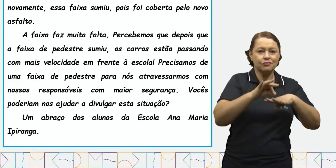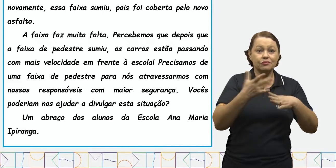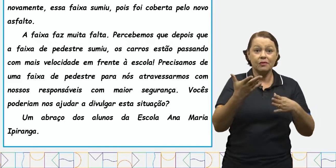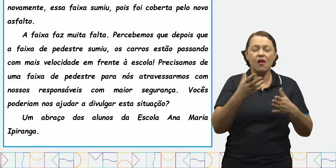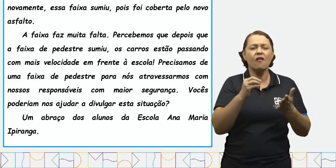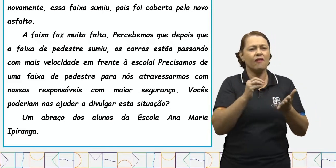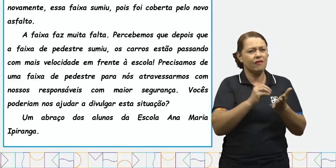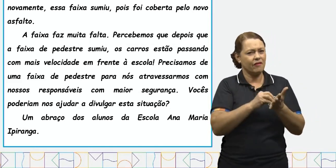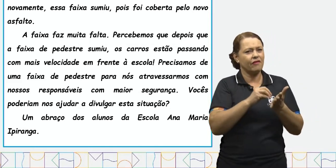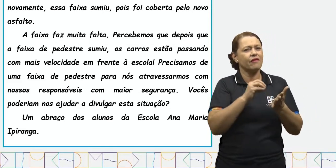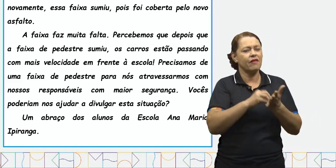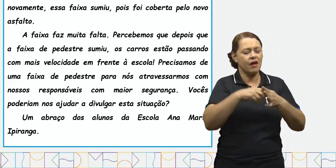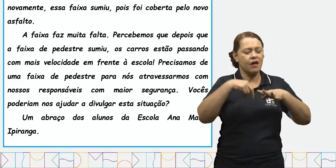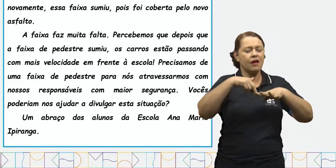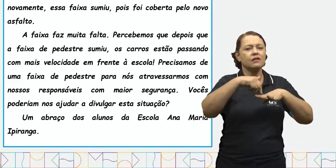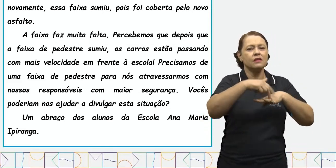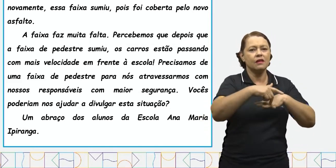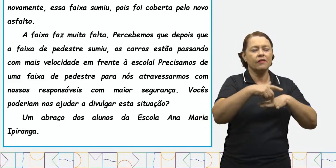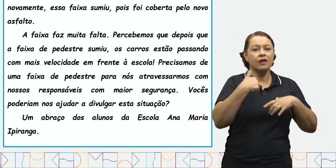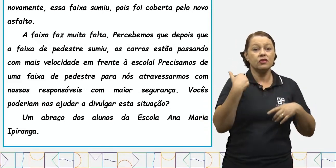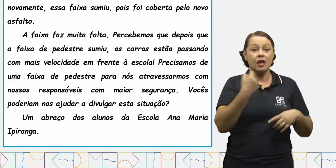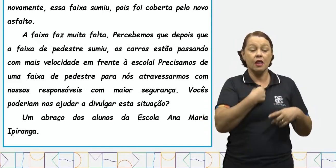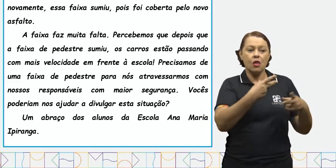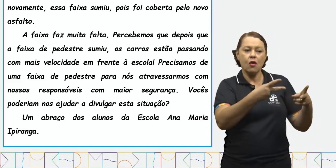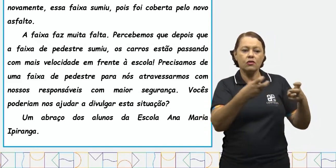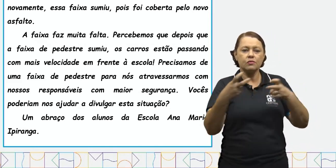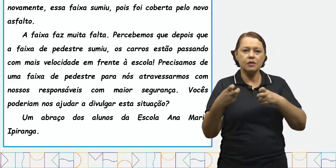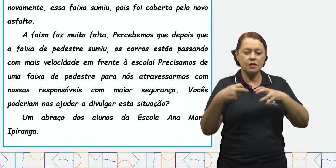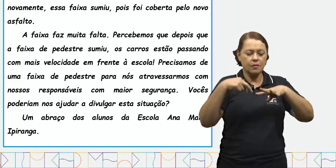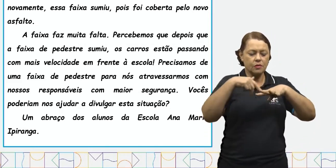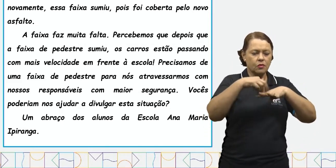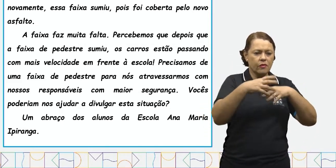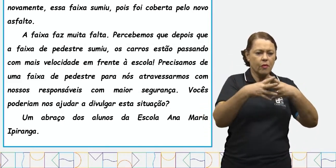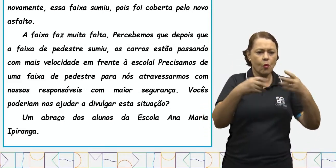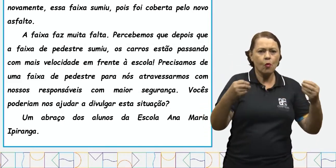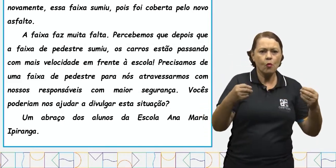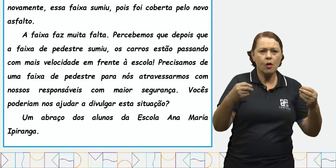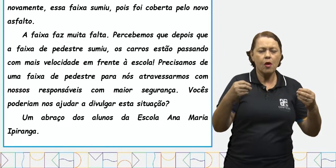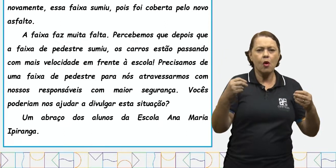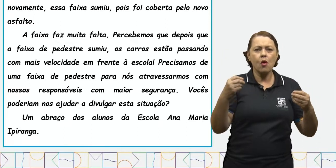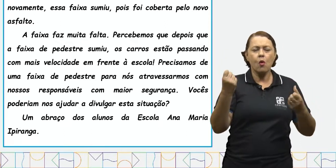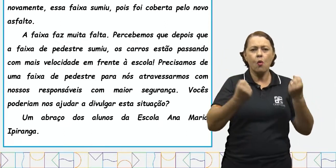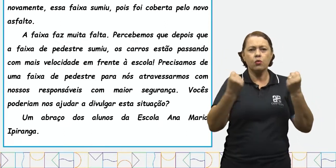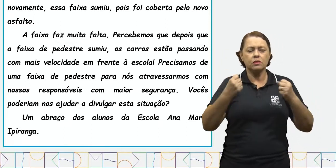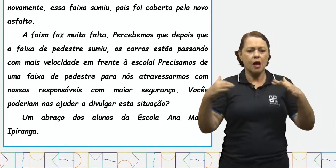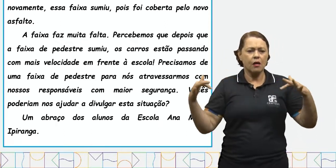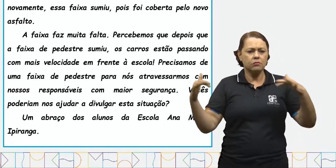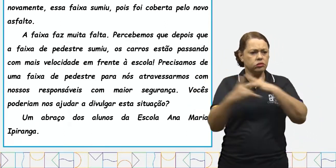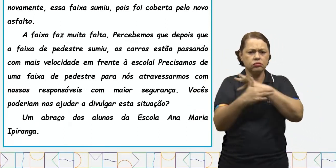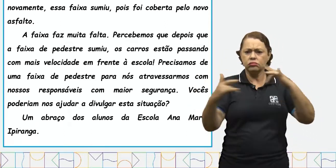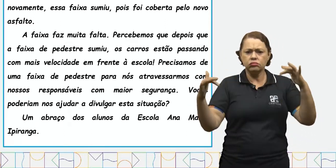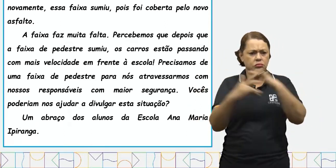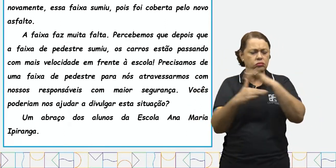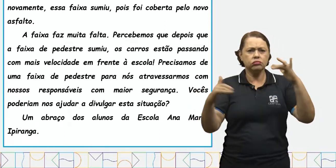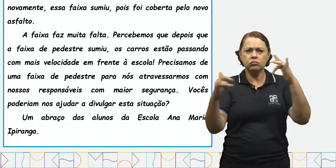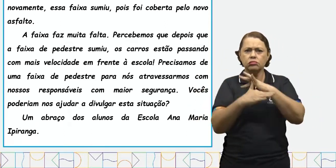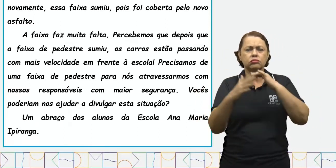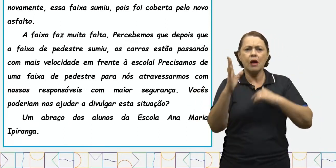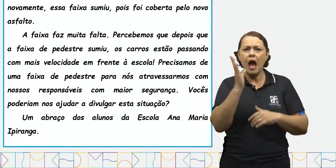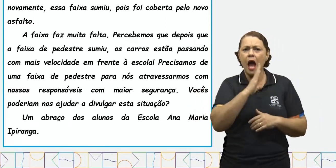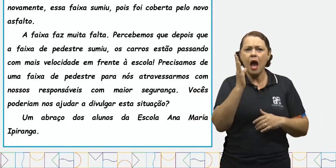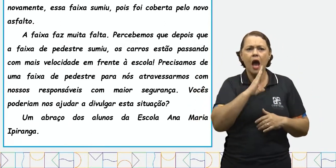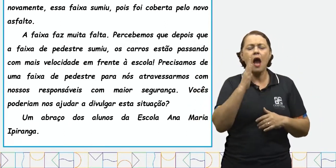falta. Percebemos que depois que a faixa de pedestre sumiu, os carros estão passando com mais velocidade em frente à escola.